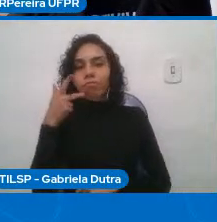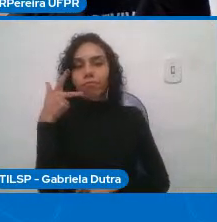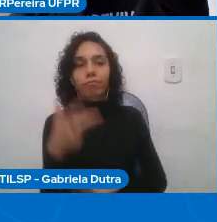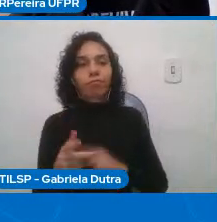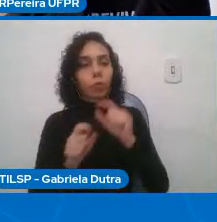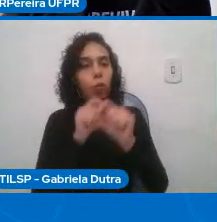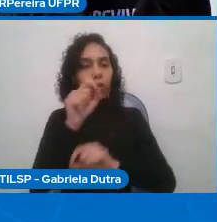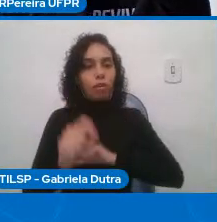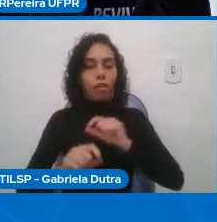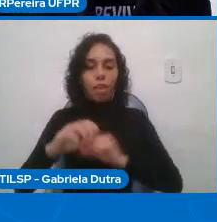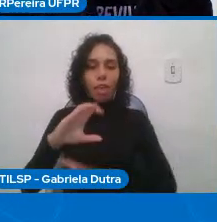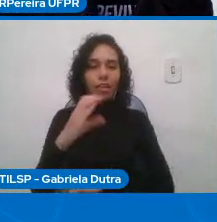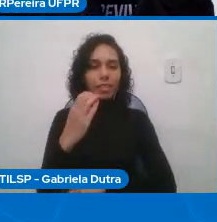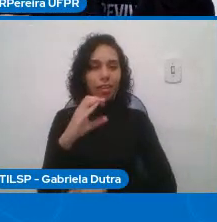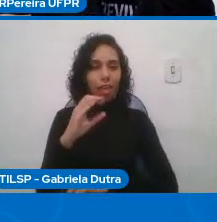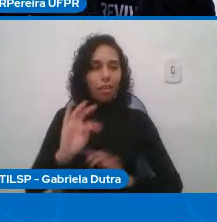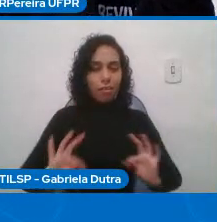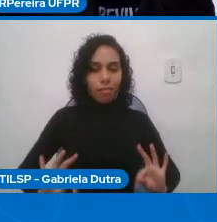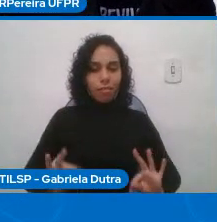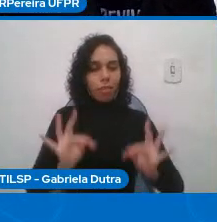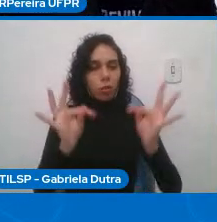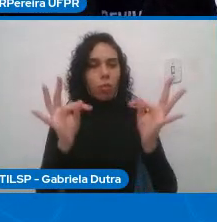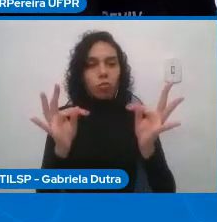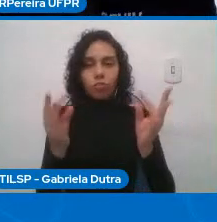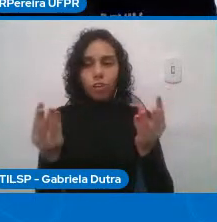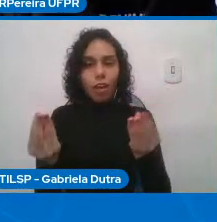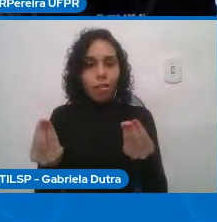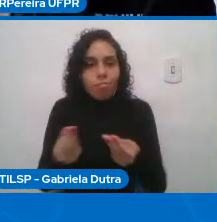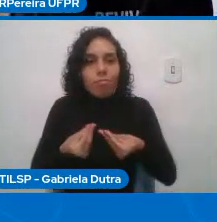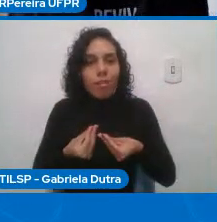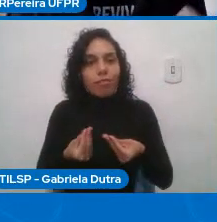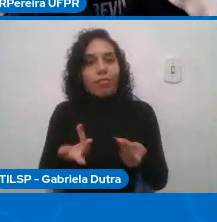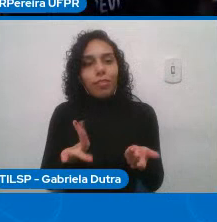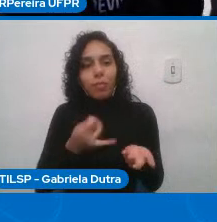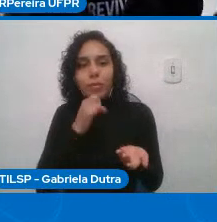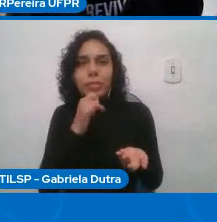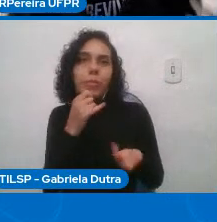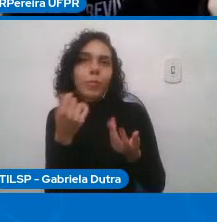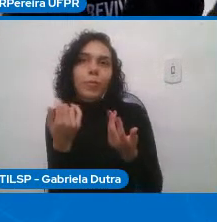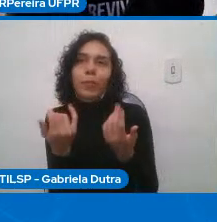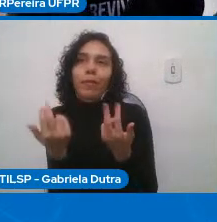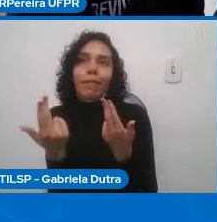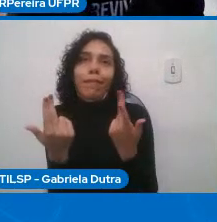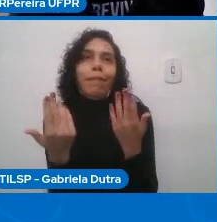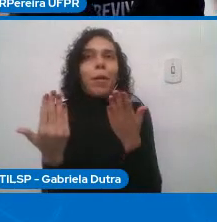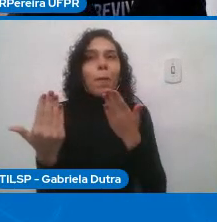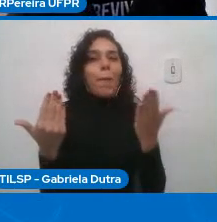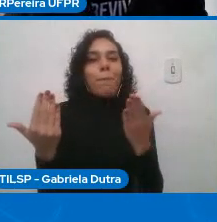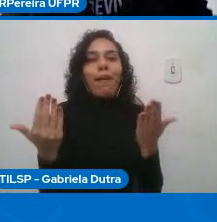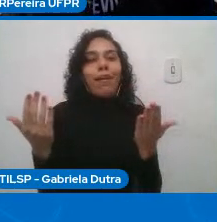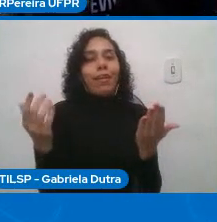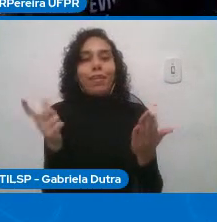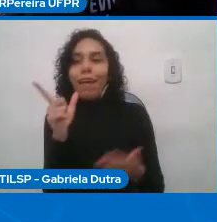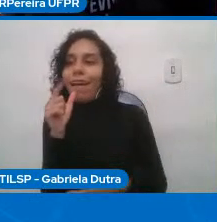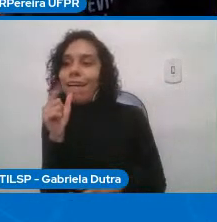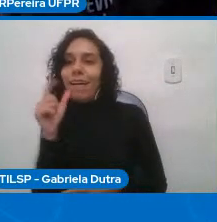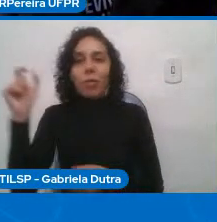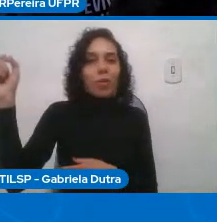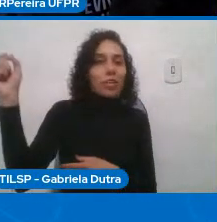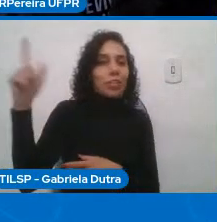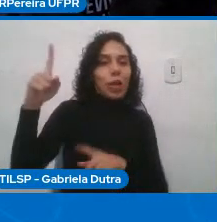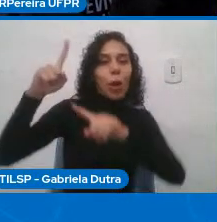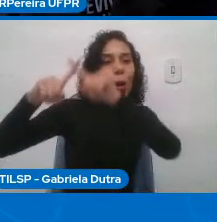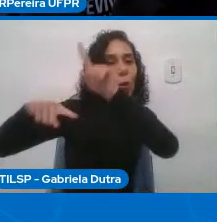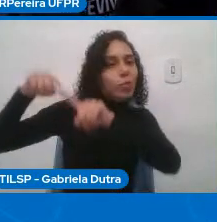dada ela não é como o sol a luz a água as estrelas que estão aí ou como a